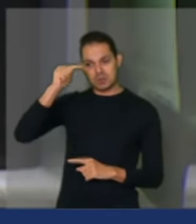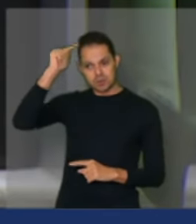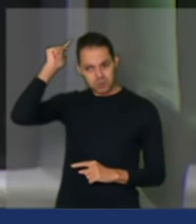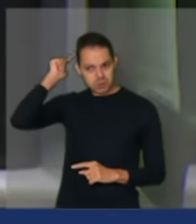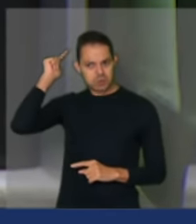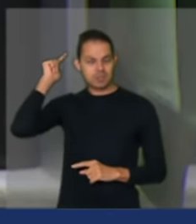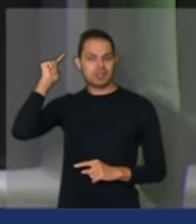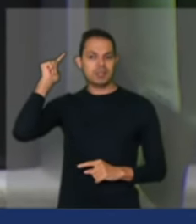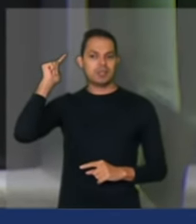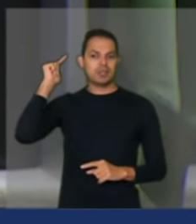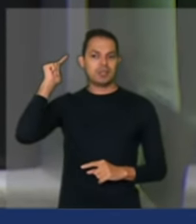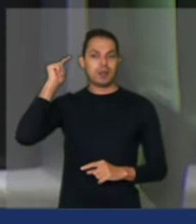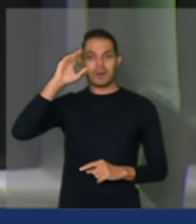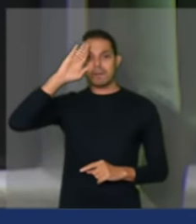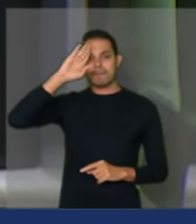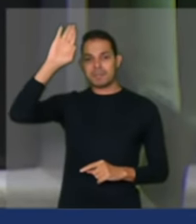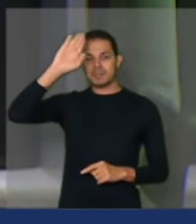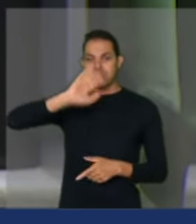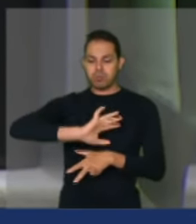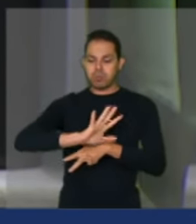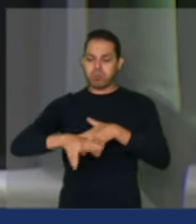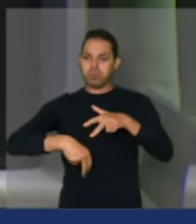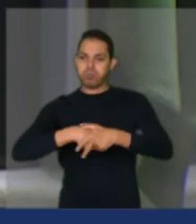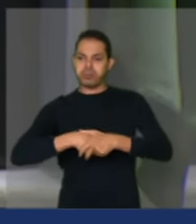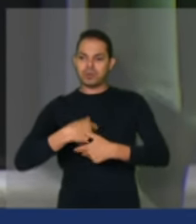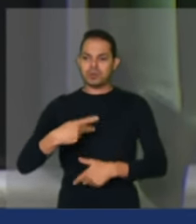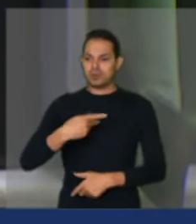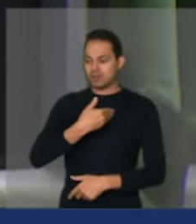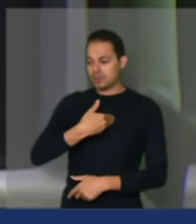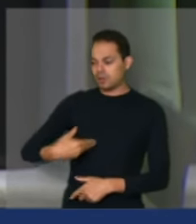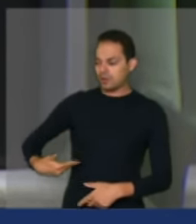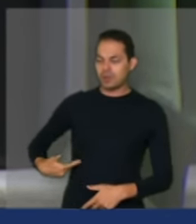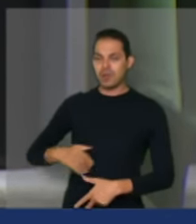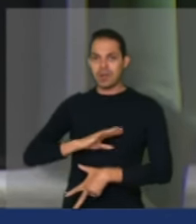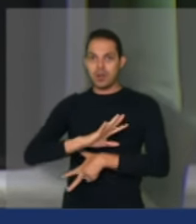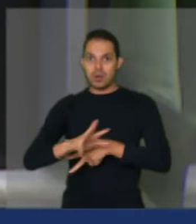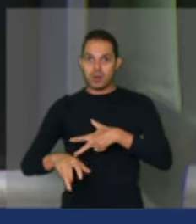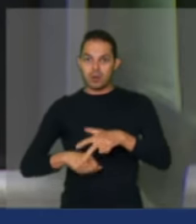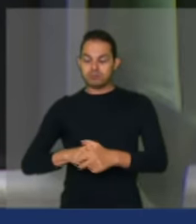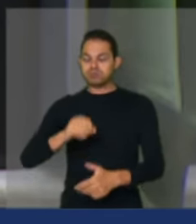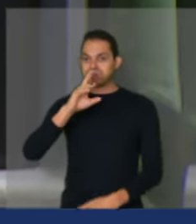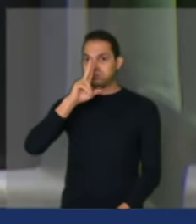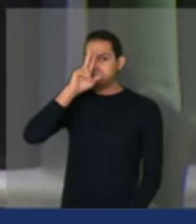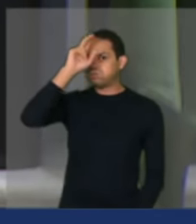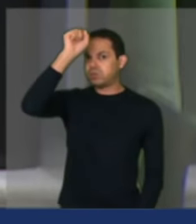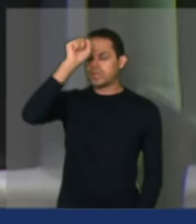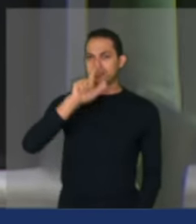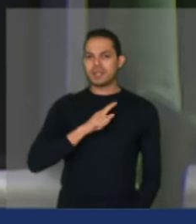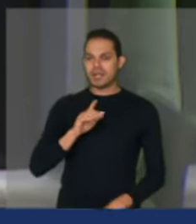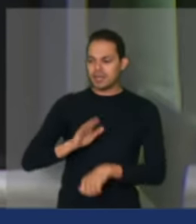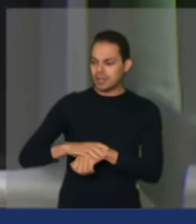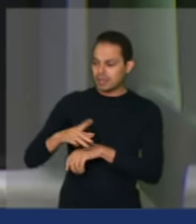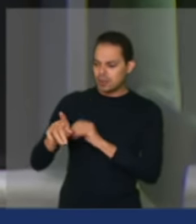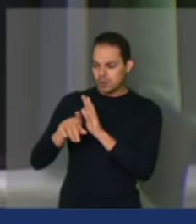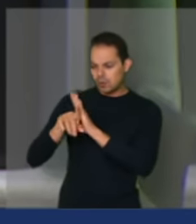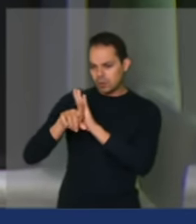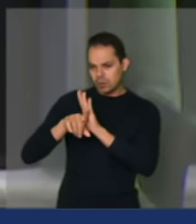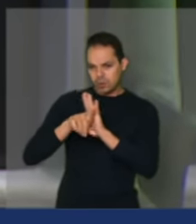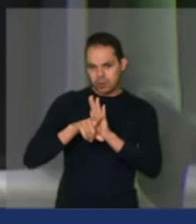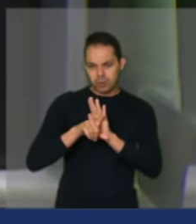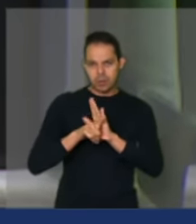se coloca um dos principais corruptos desse governo e é muita corrupção, que fazia especulação até com